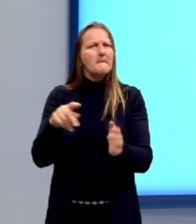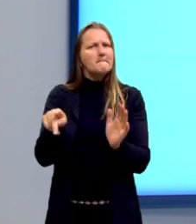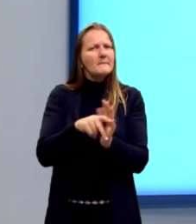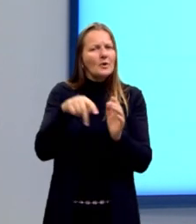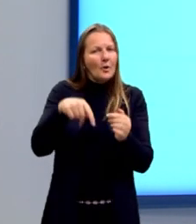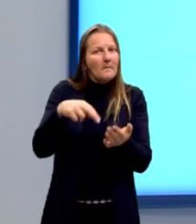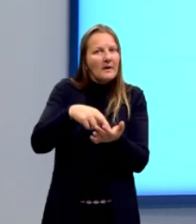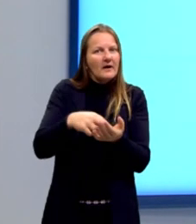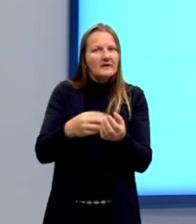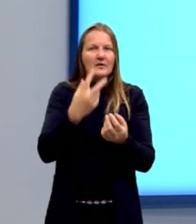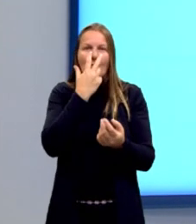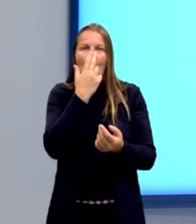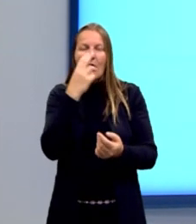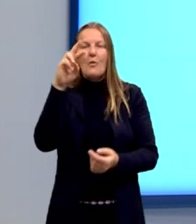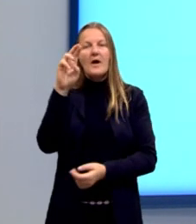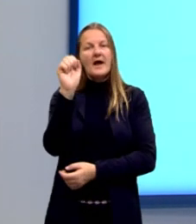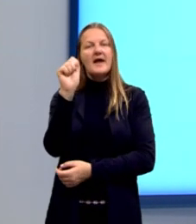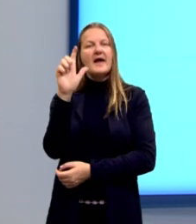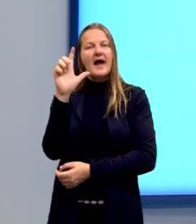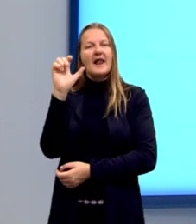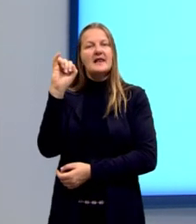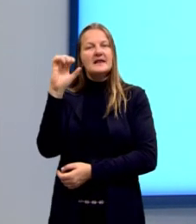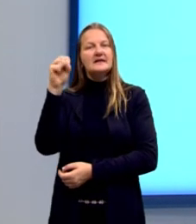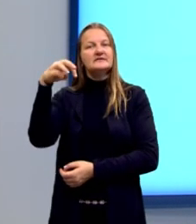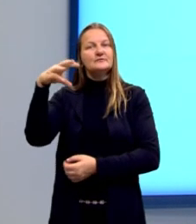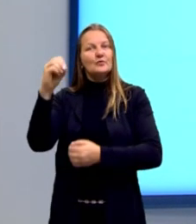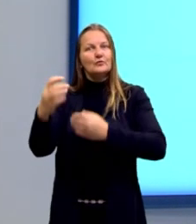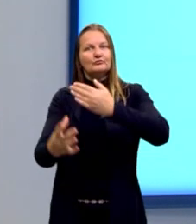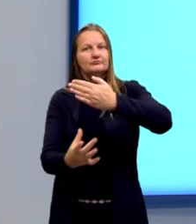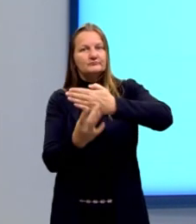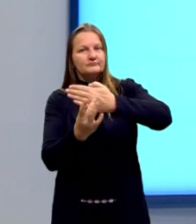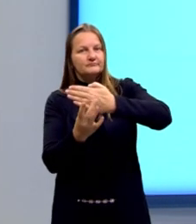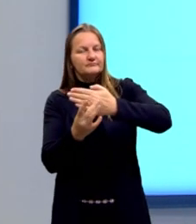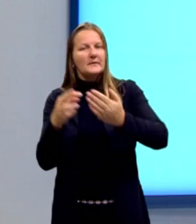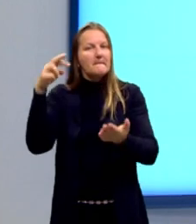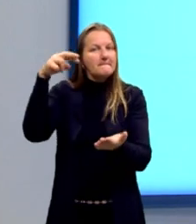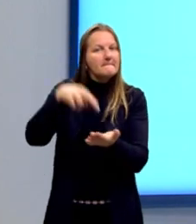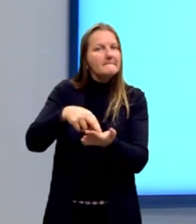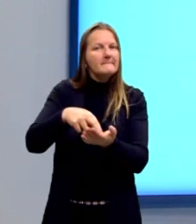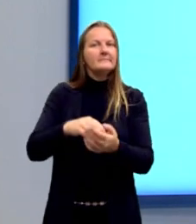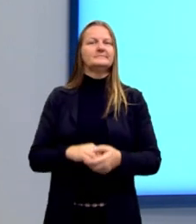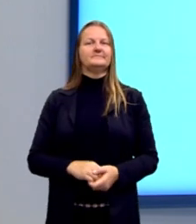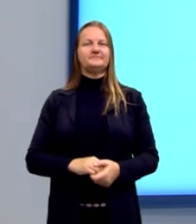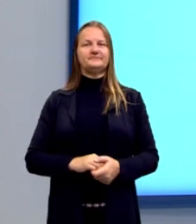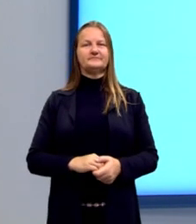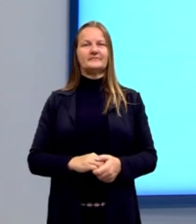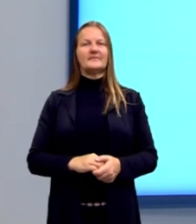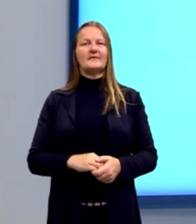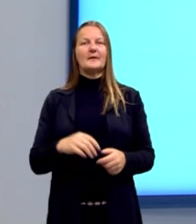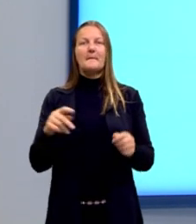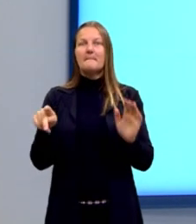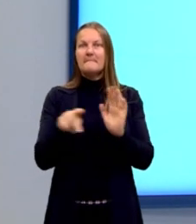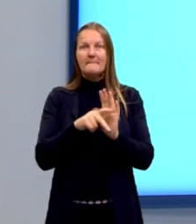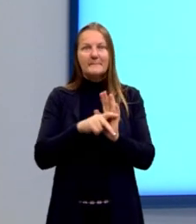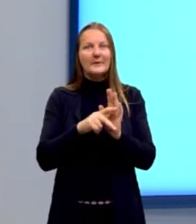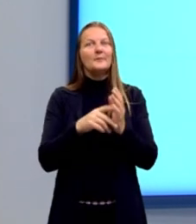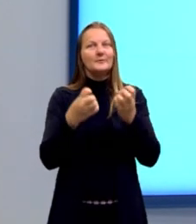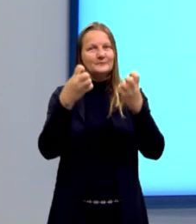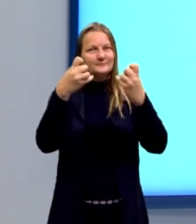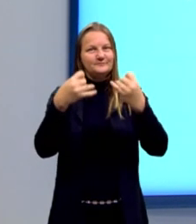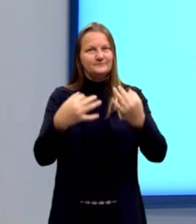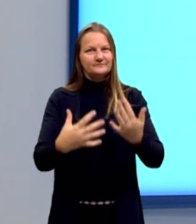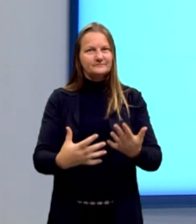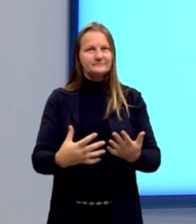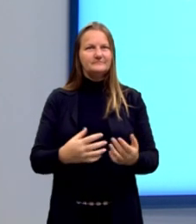da realidade. Como diz o nome Realismo, nós vamos falar o quê? Com a realidade. Então, o nome já diz muito sobre essa